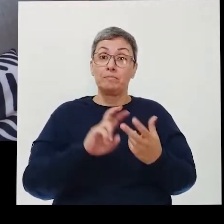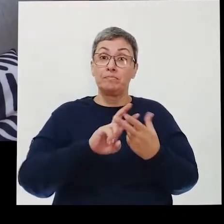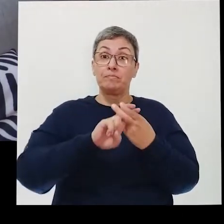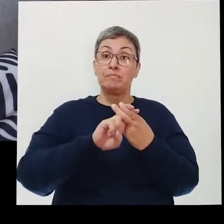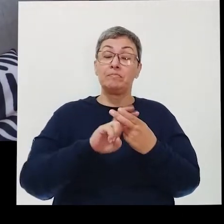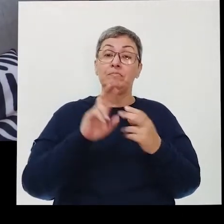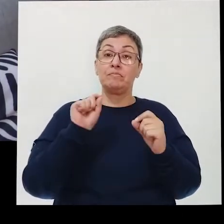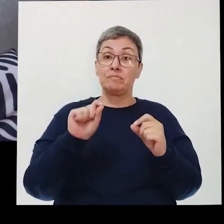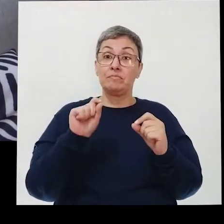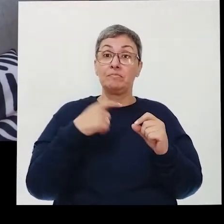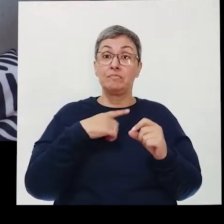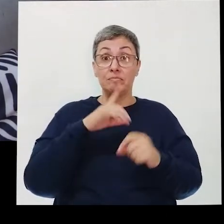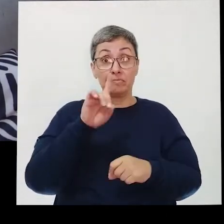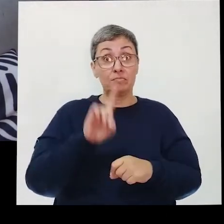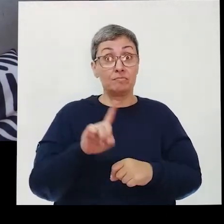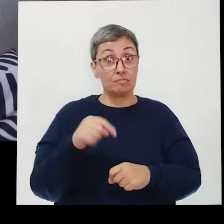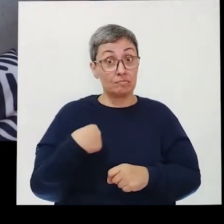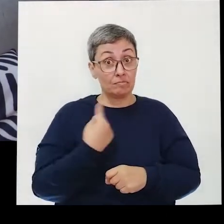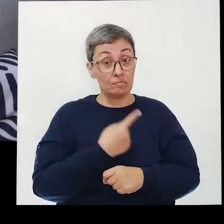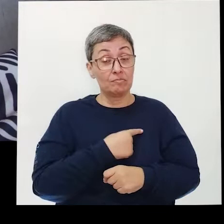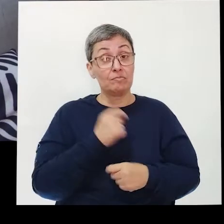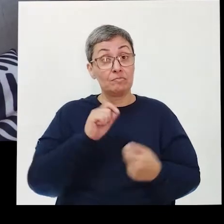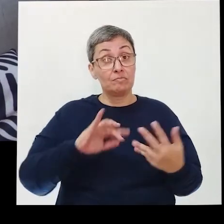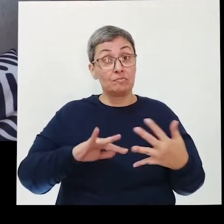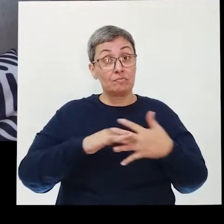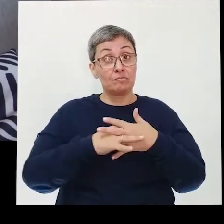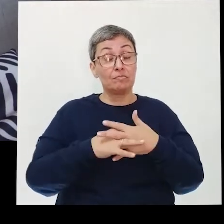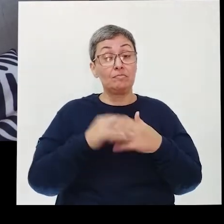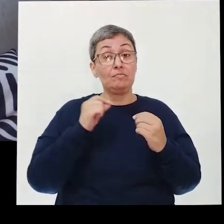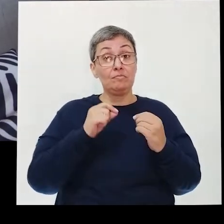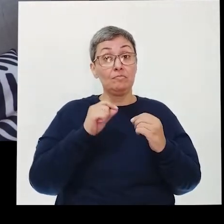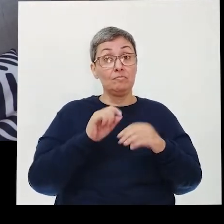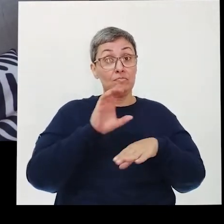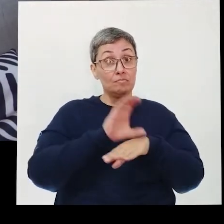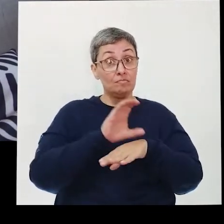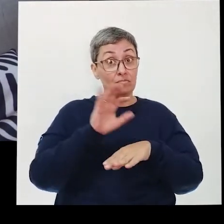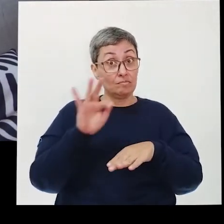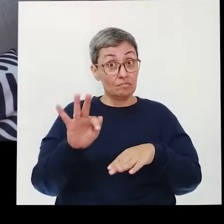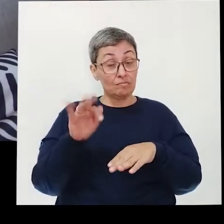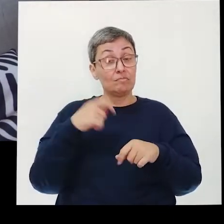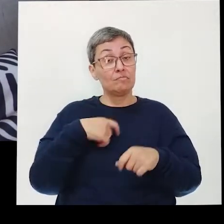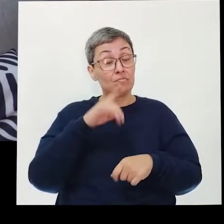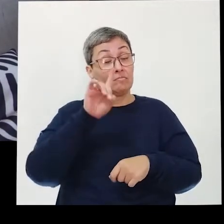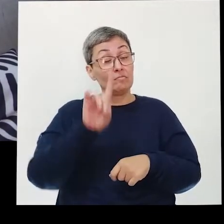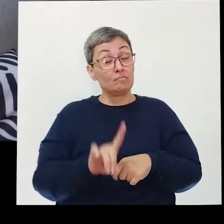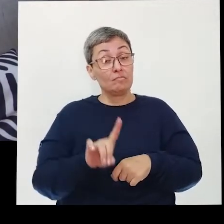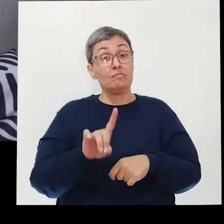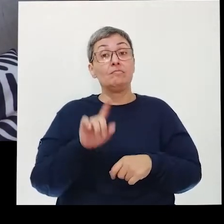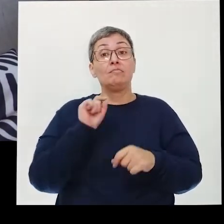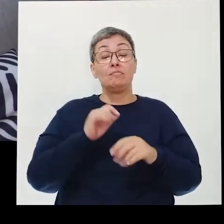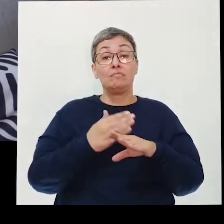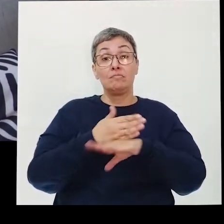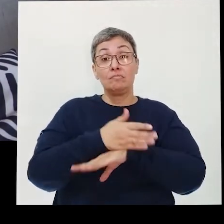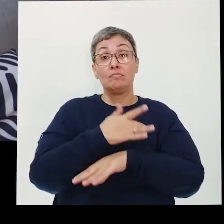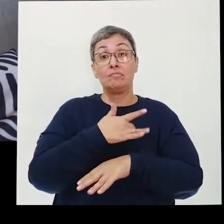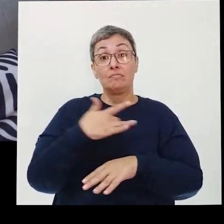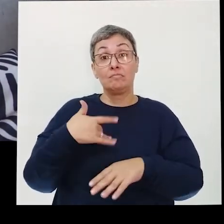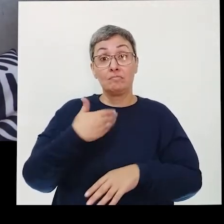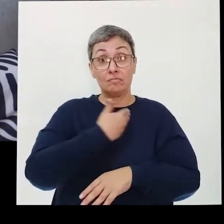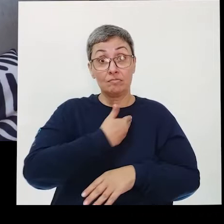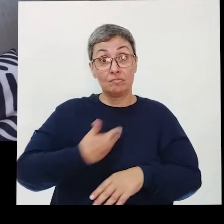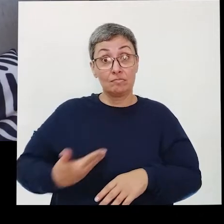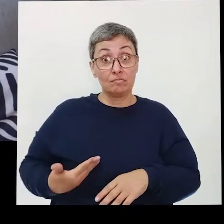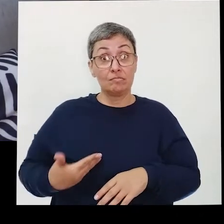SUS, ele é um direito nosso, né? Como cidadão, segundo a nossa Constituição, a gente tem direito ao acesso à saúde